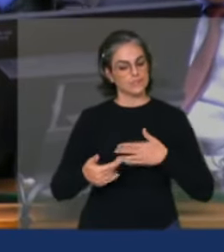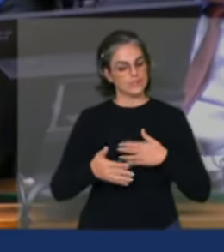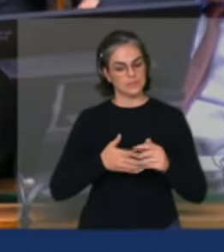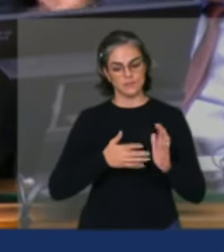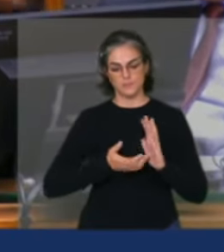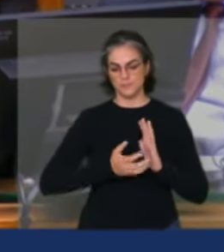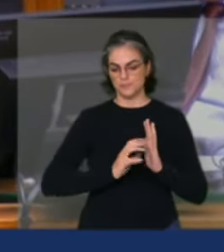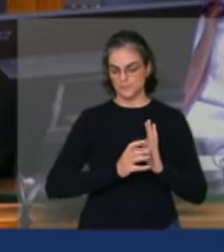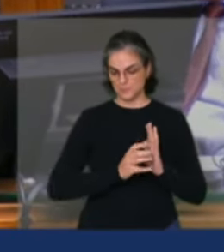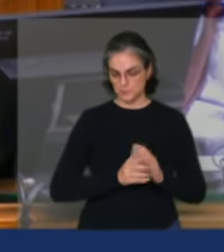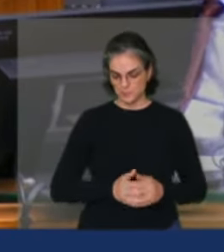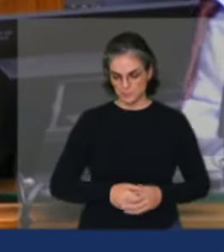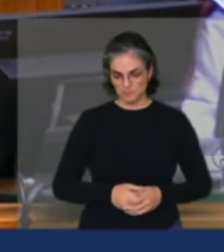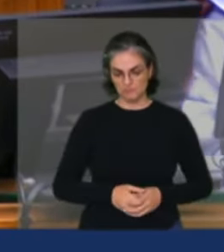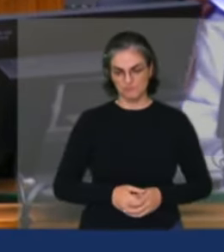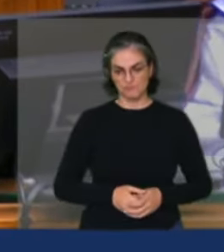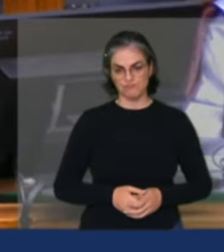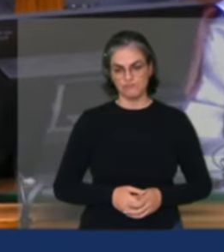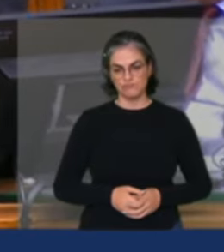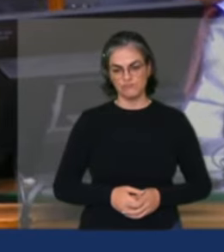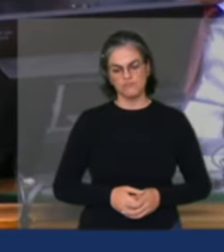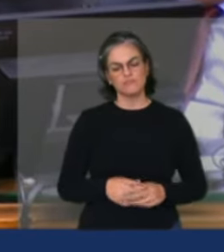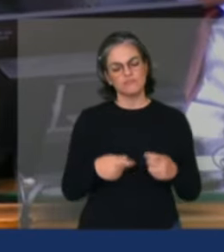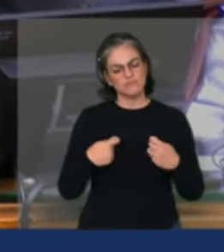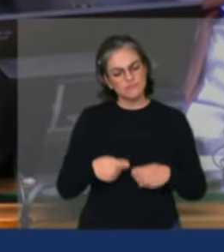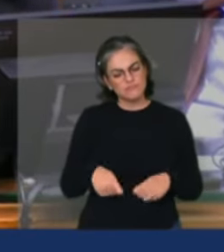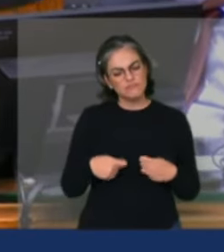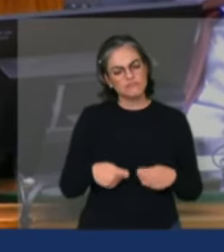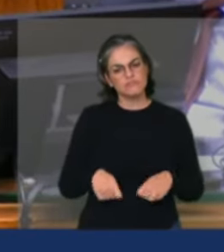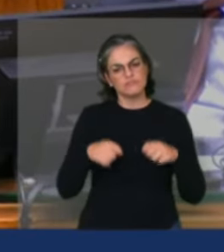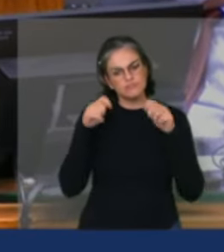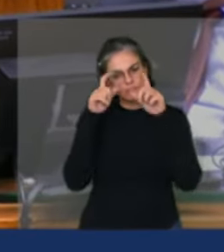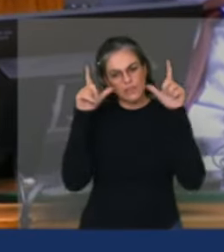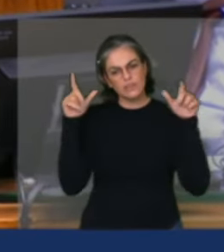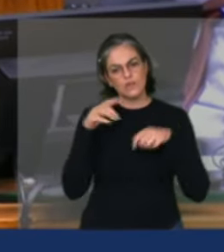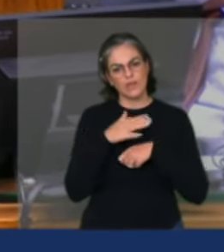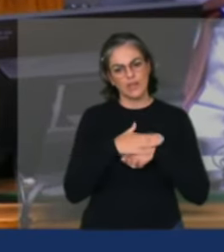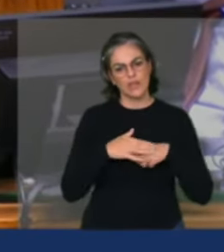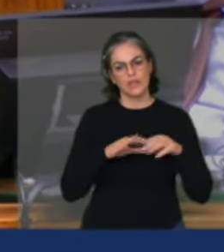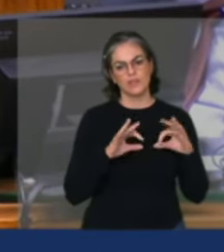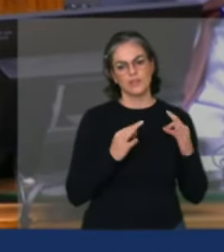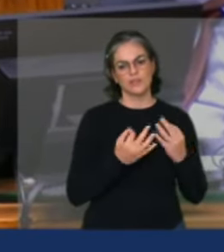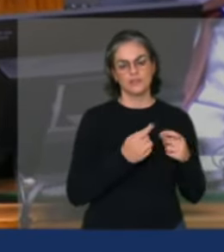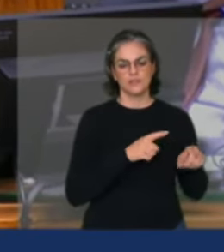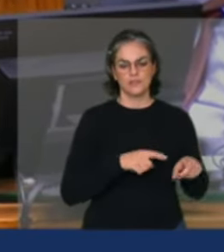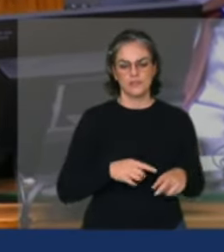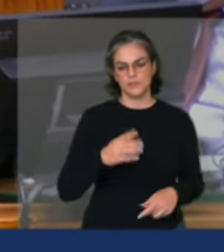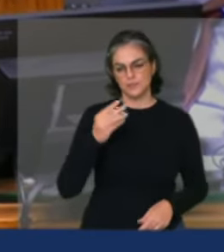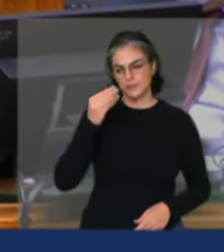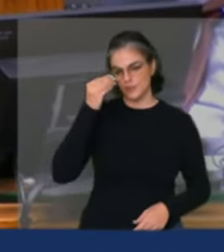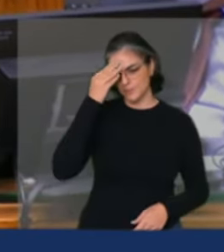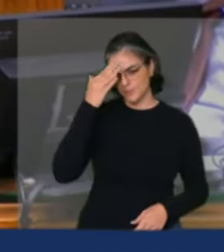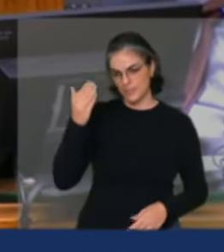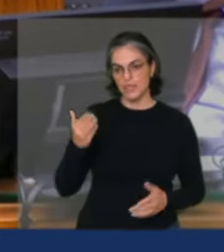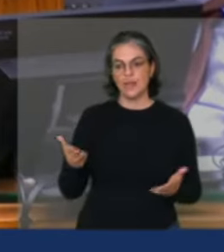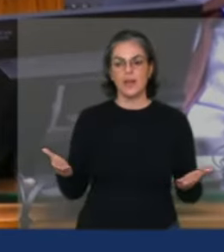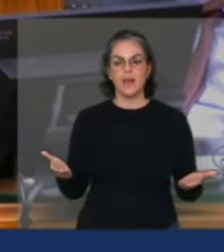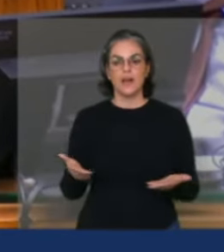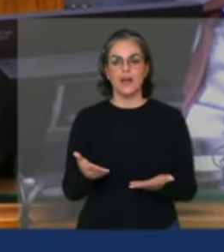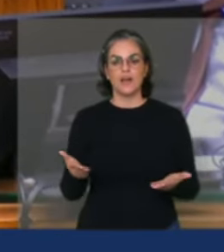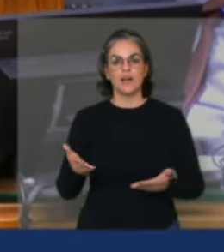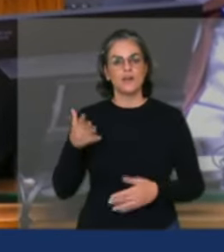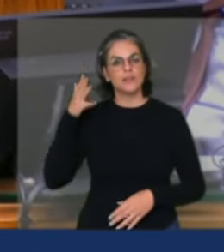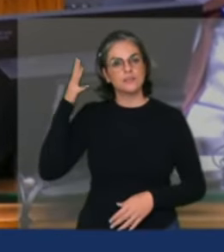partidária vamos ter mais carinho pelos agricultores e agricultoras familiar muito obrigado aí e passo aí a palavra para o nosso